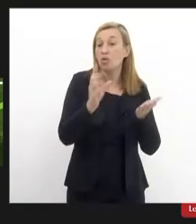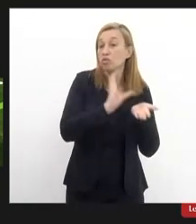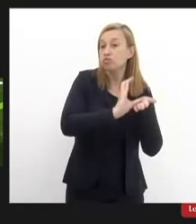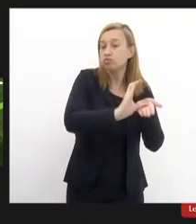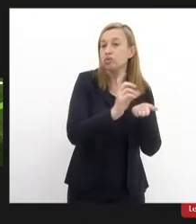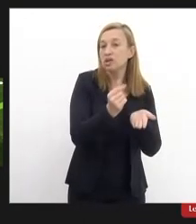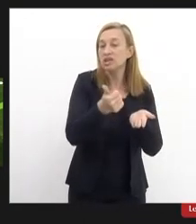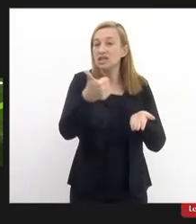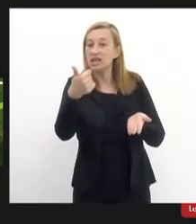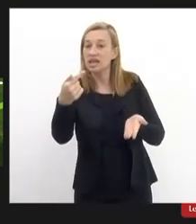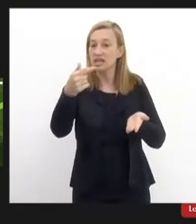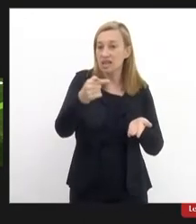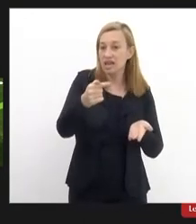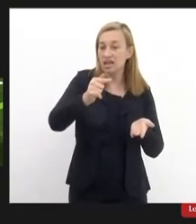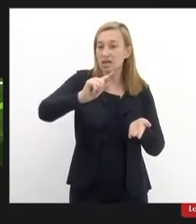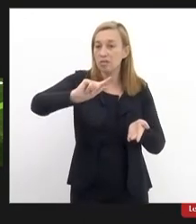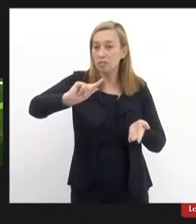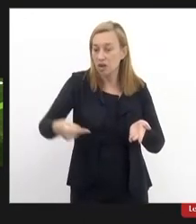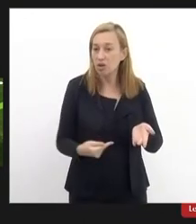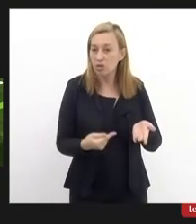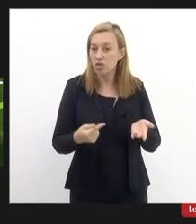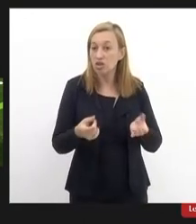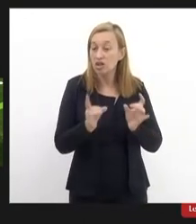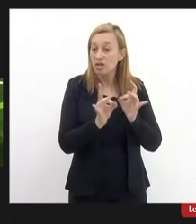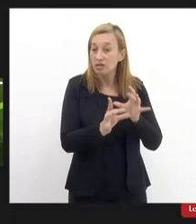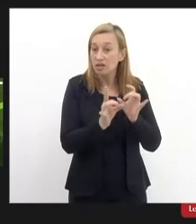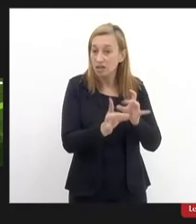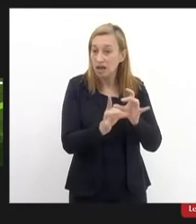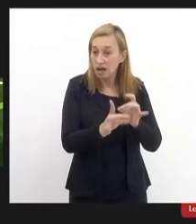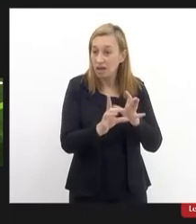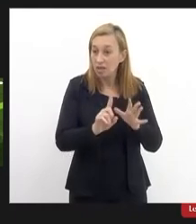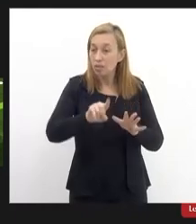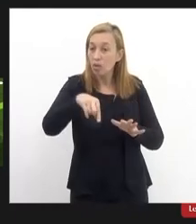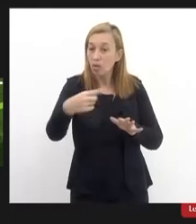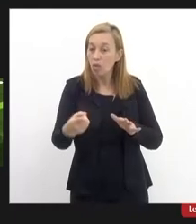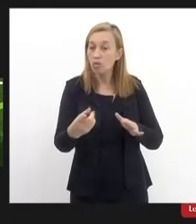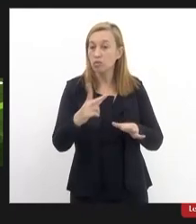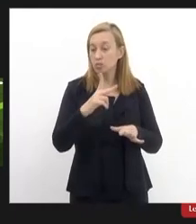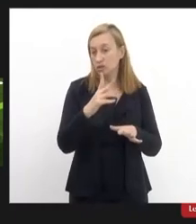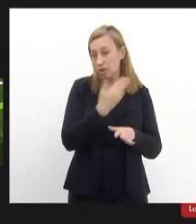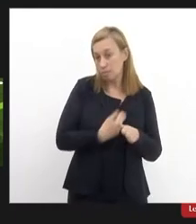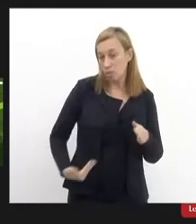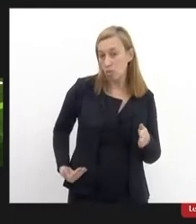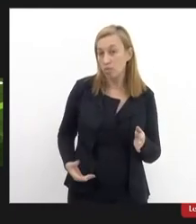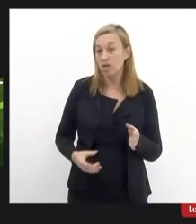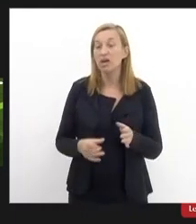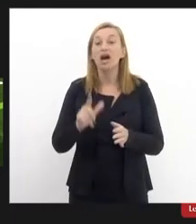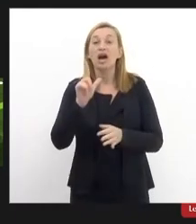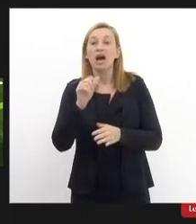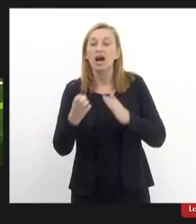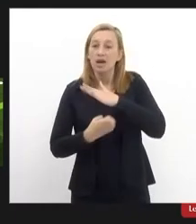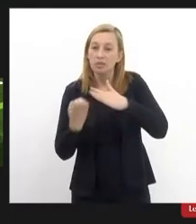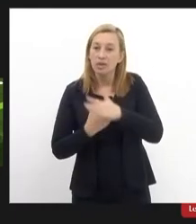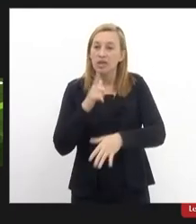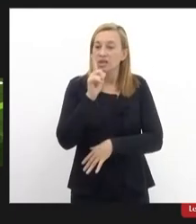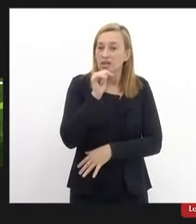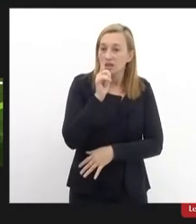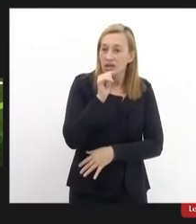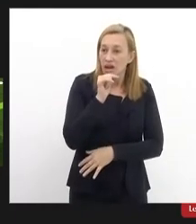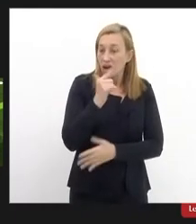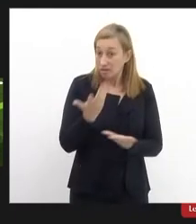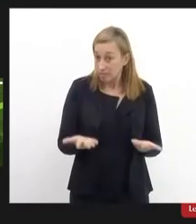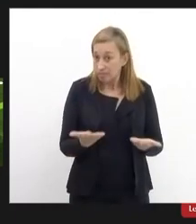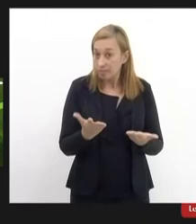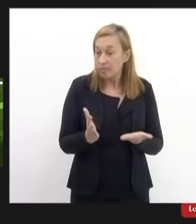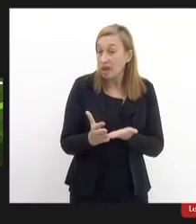arrecadados pela venda de outro bem público a CEDAI vão implantar candeiros de obras visivelmente rentáveis